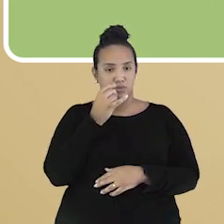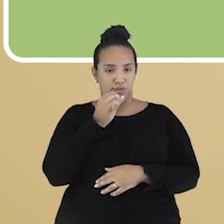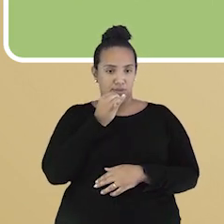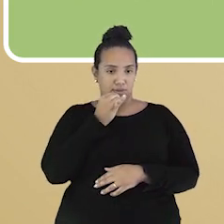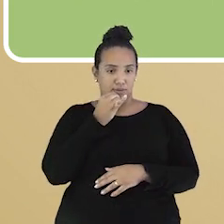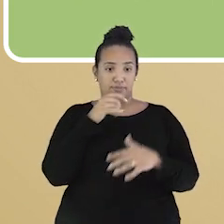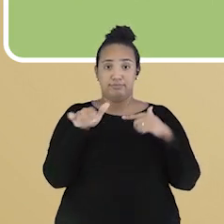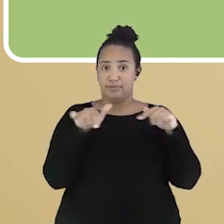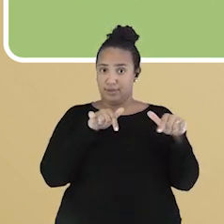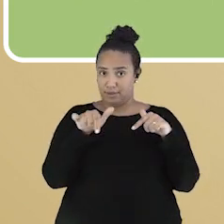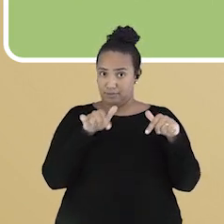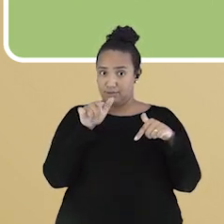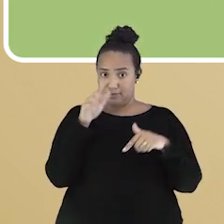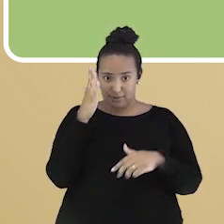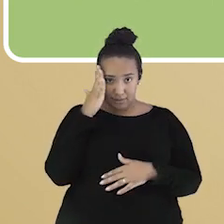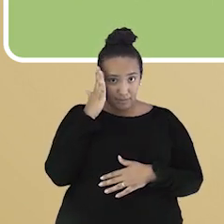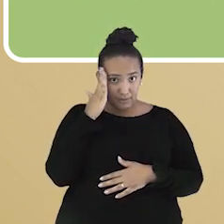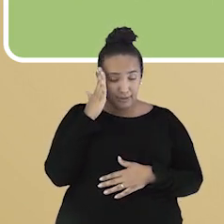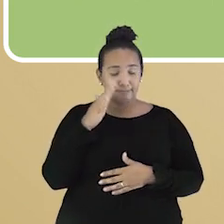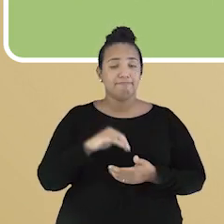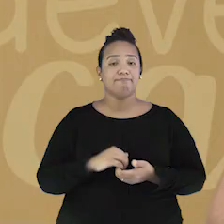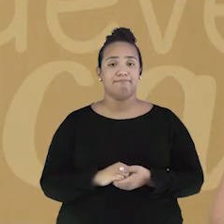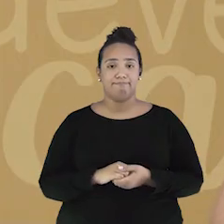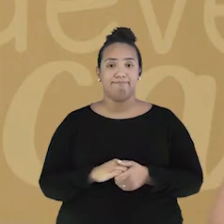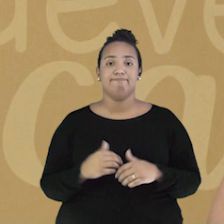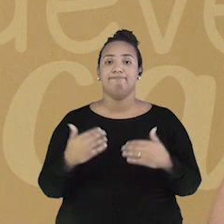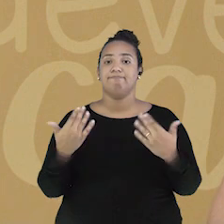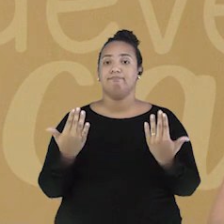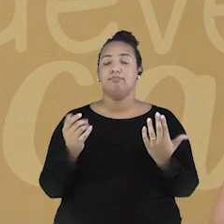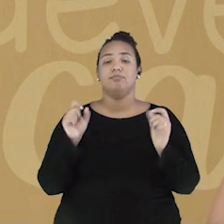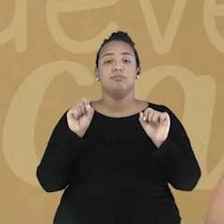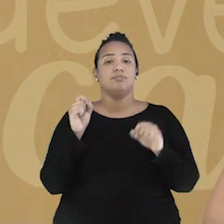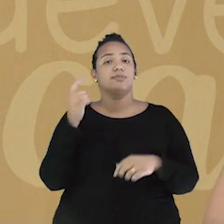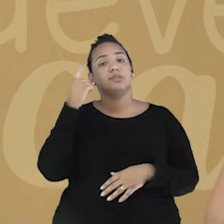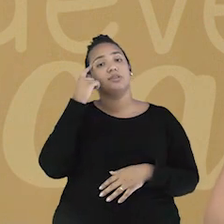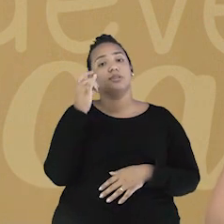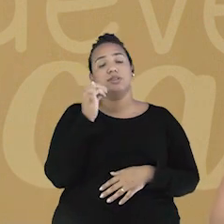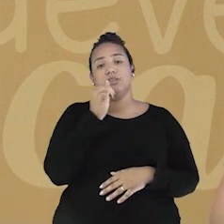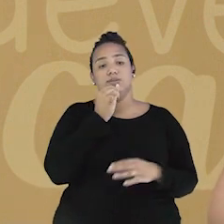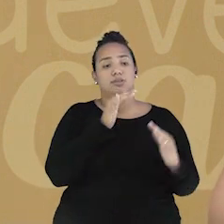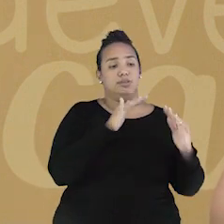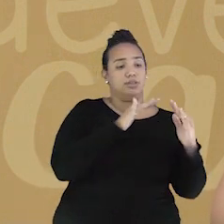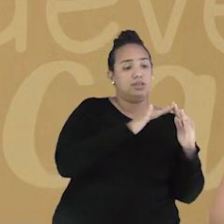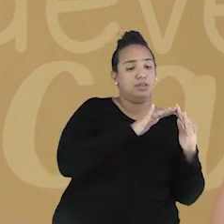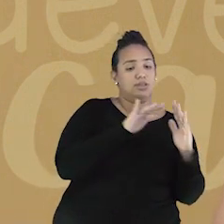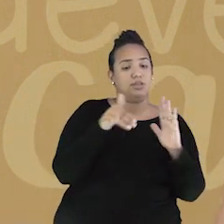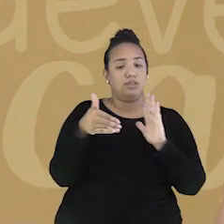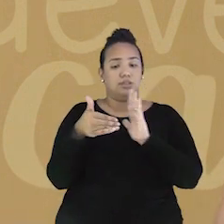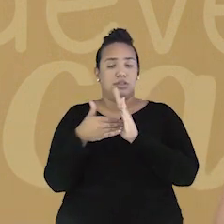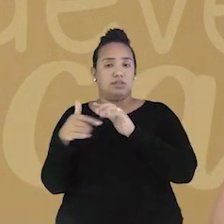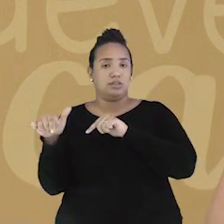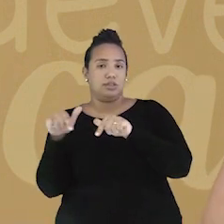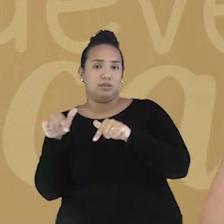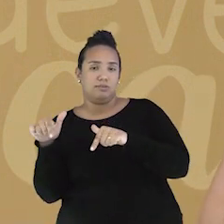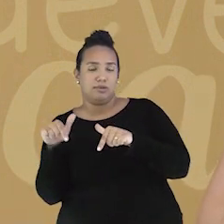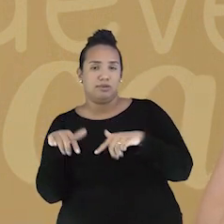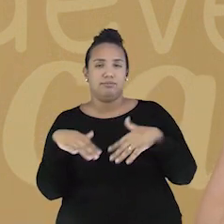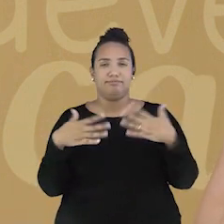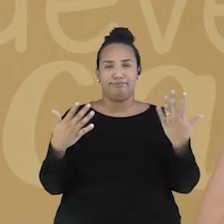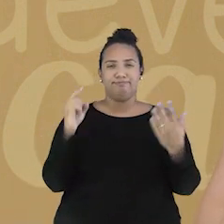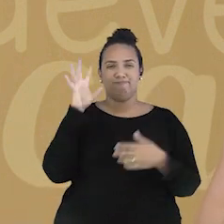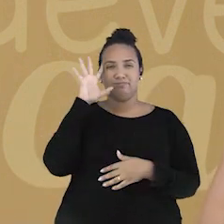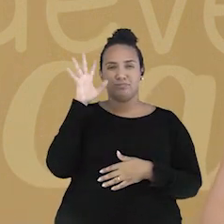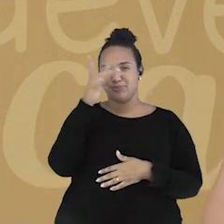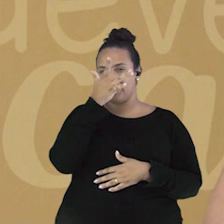exemplo, quanto ao trabalho também, você sabia? Por exemplo, podemos pensar no deslocamento de casa ao trabalho. Vamos